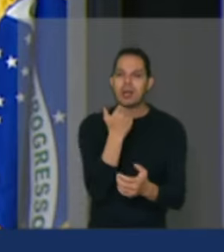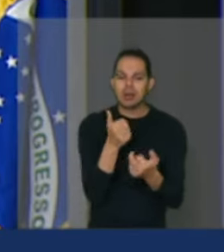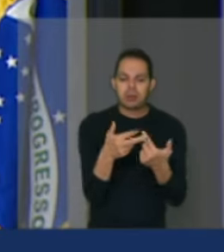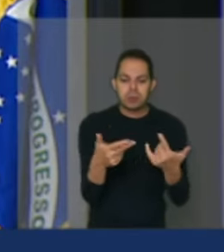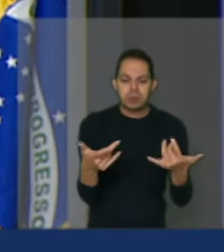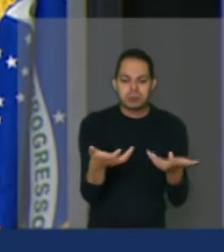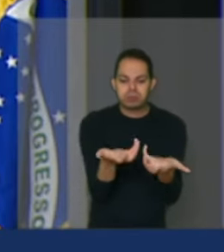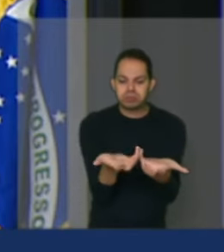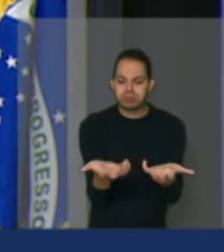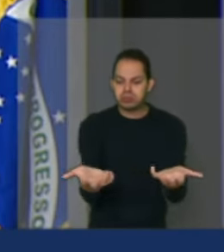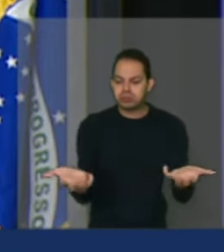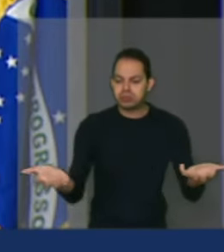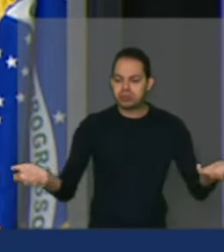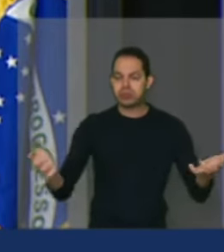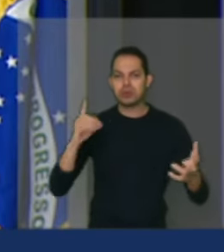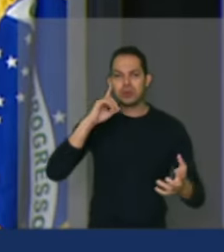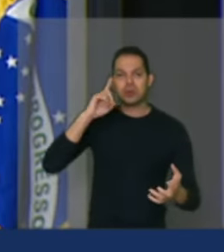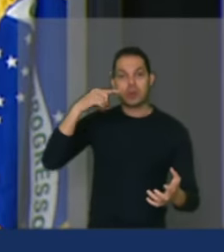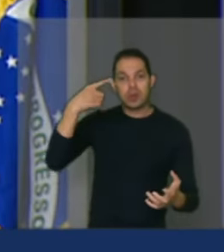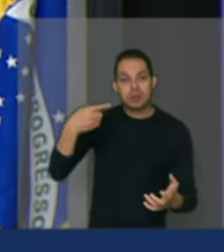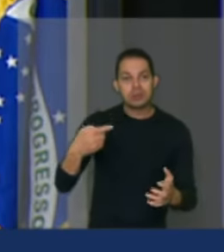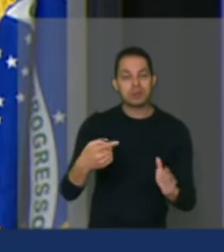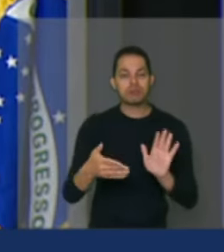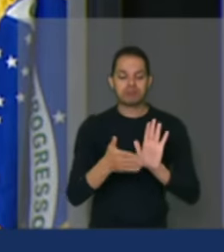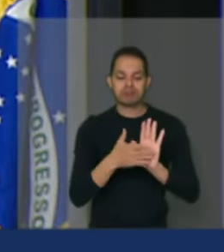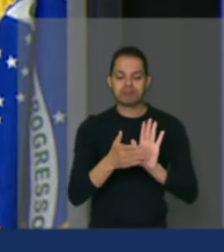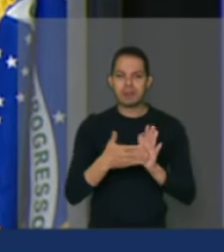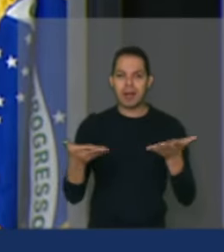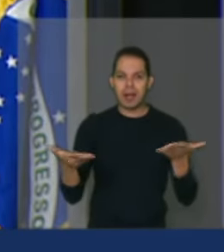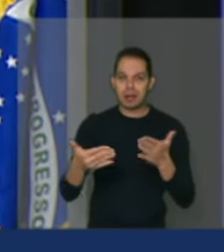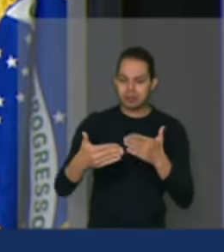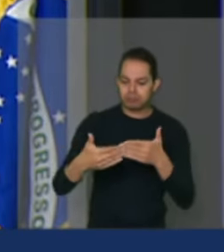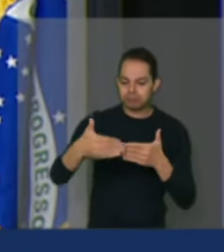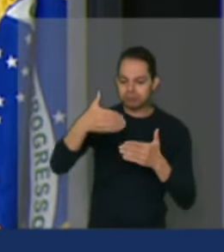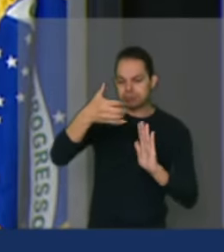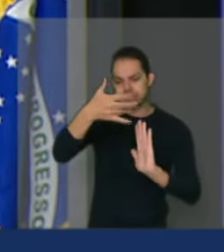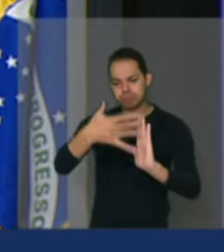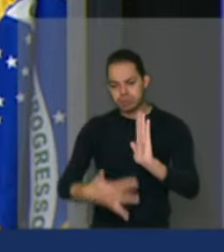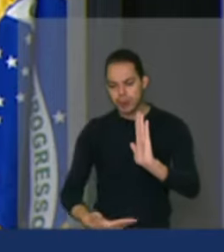ações que propomos e que passo a relatar. Primeiro,